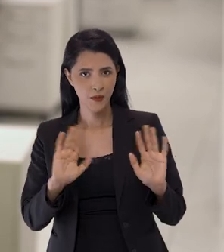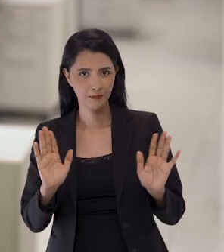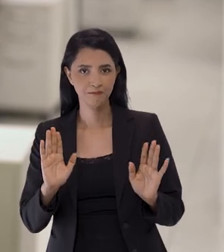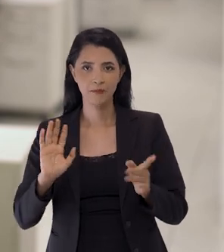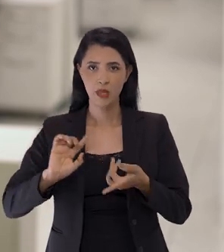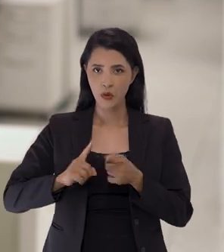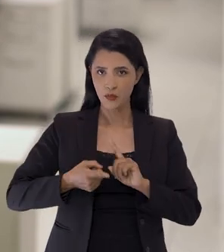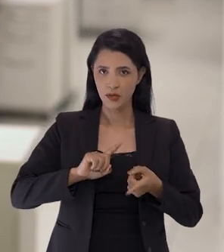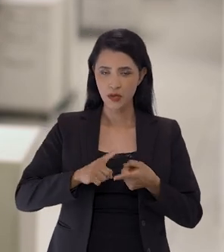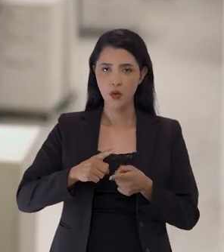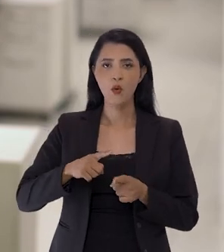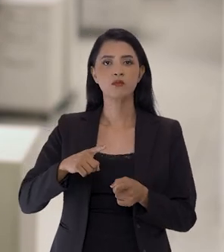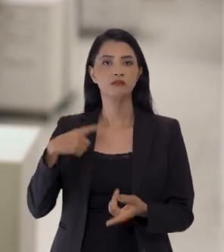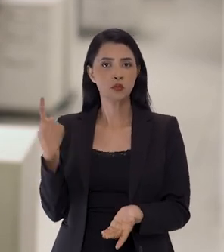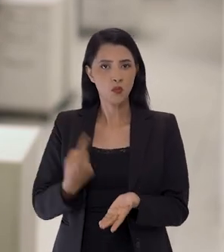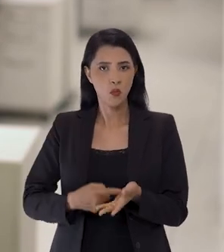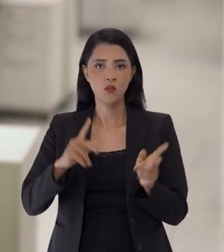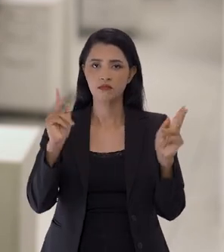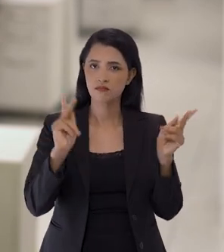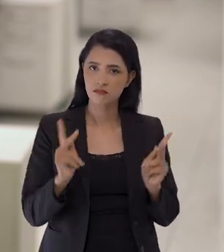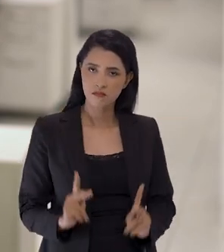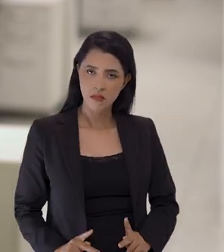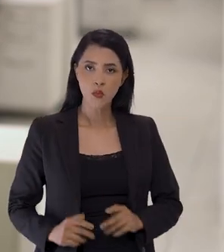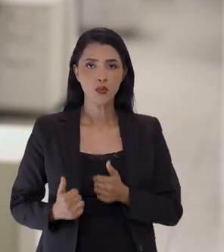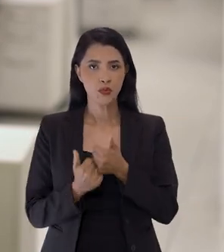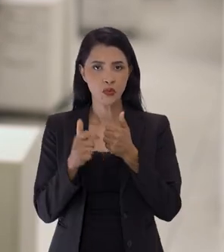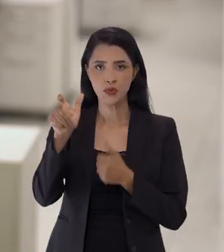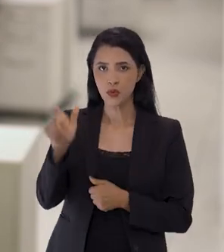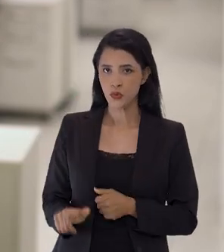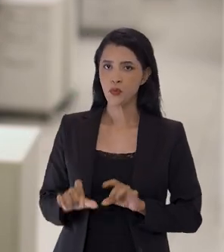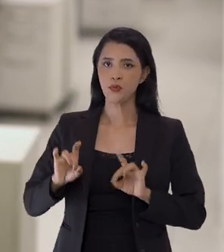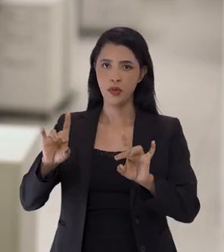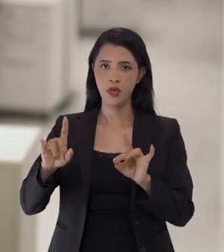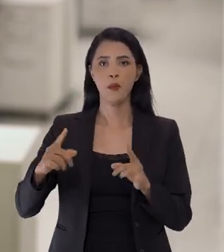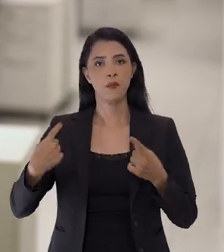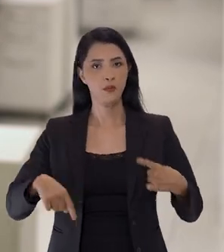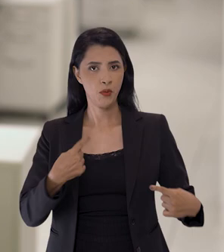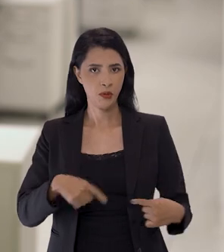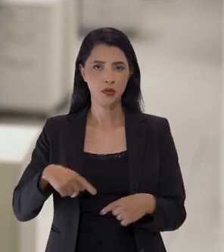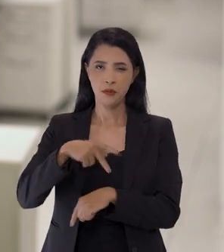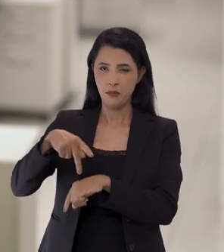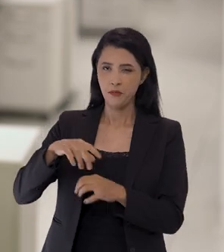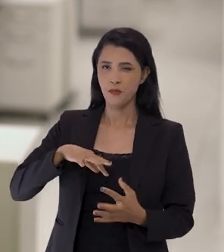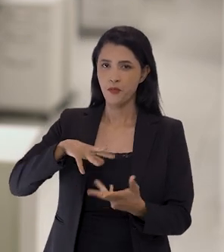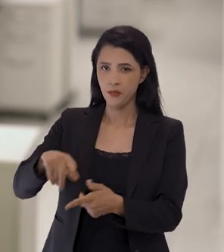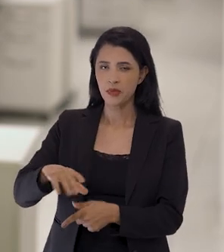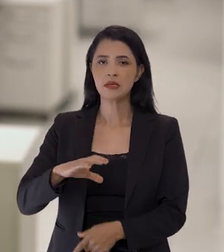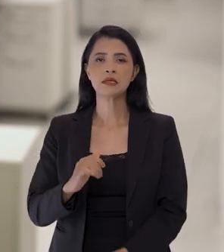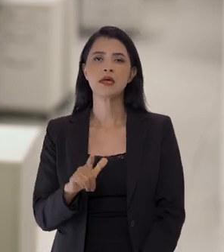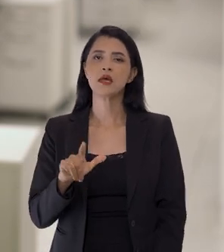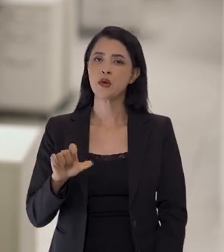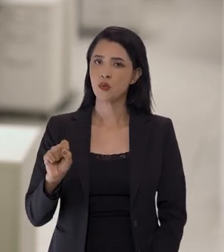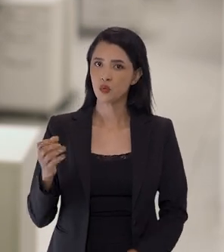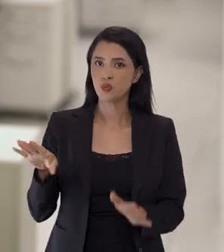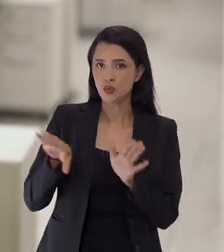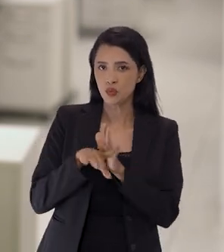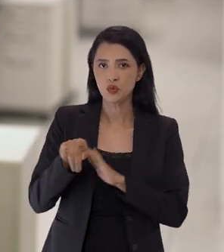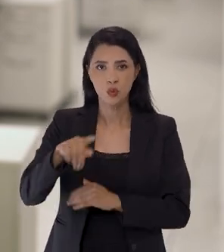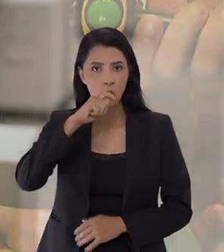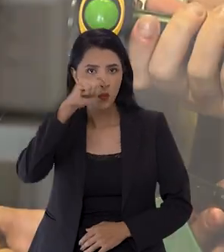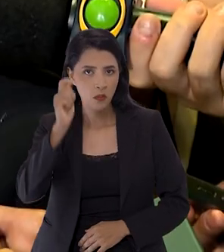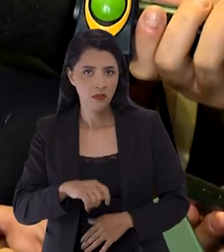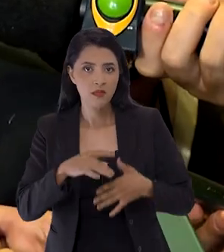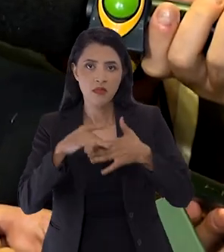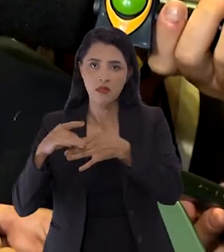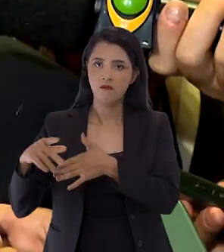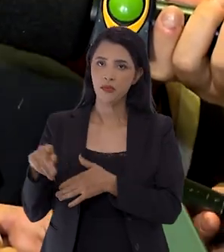Olá! Negociação de acordo de paz. O assessor especial de política externa Celso Amorim já está na